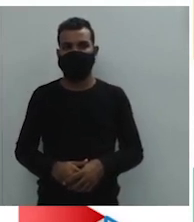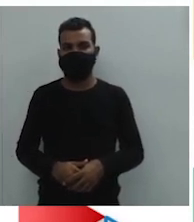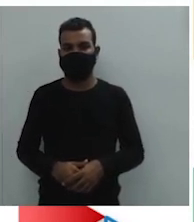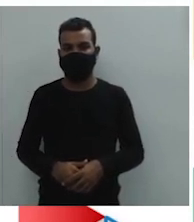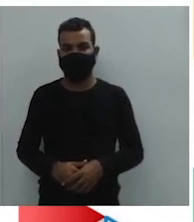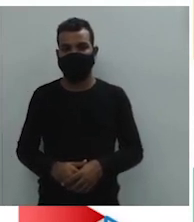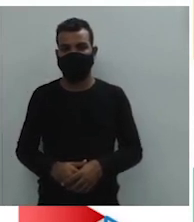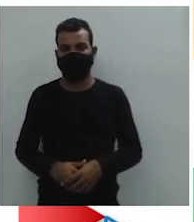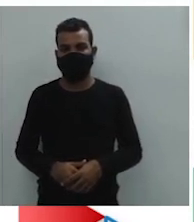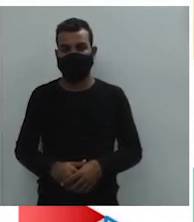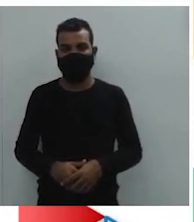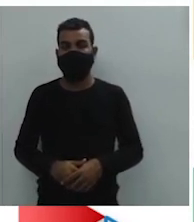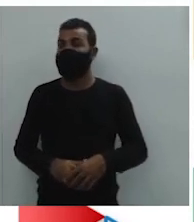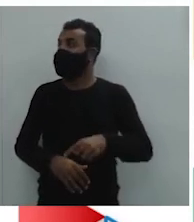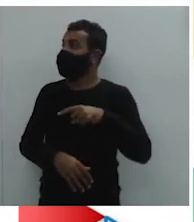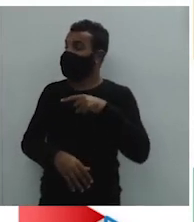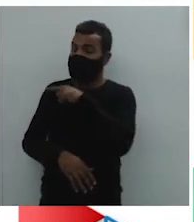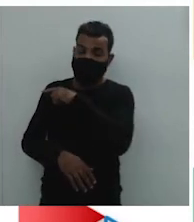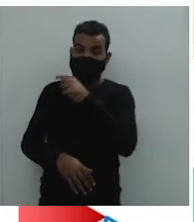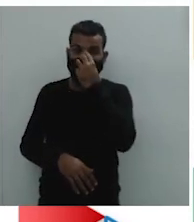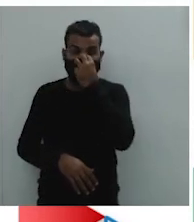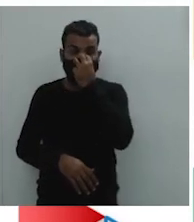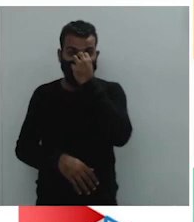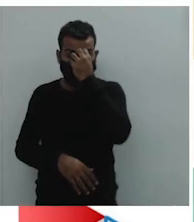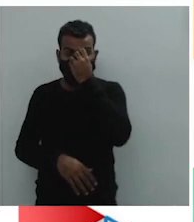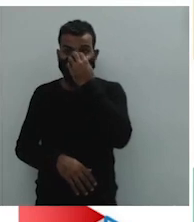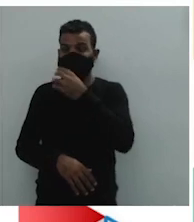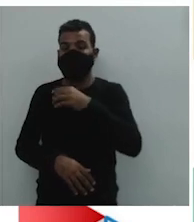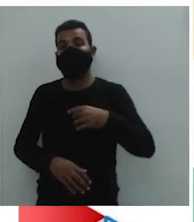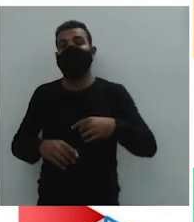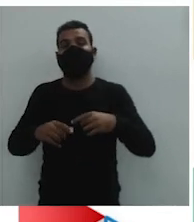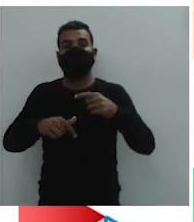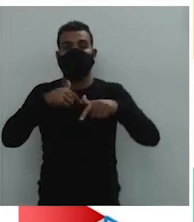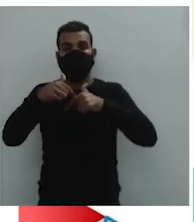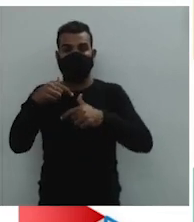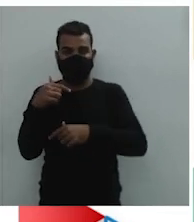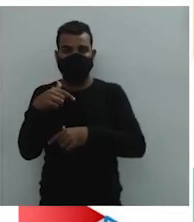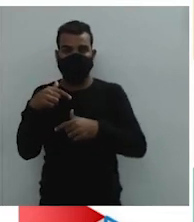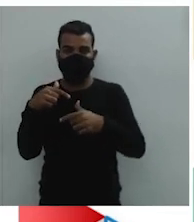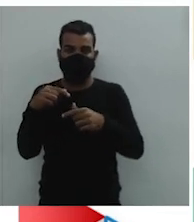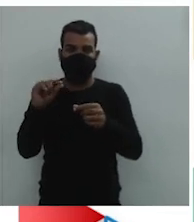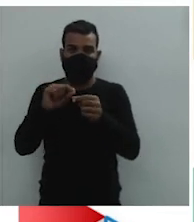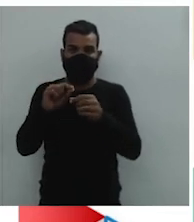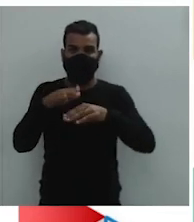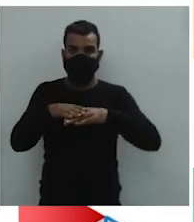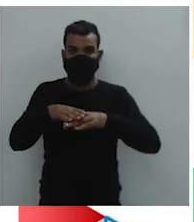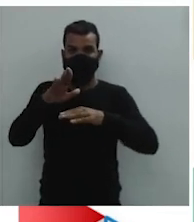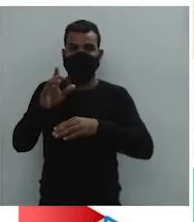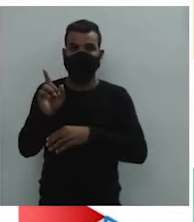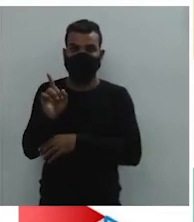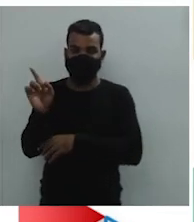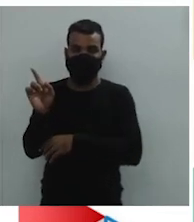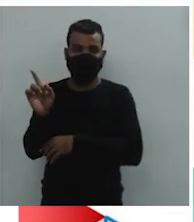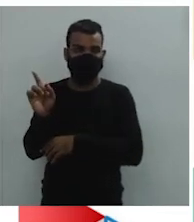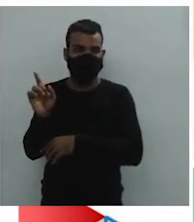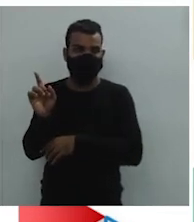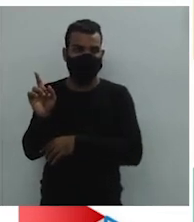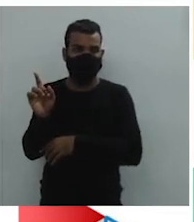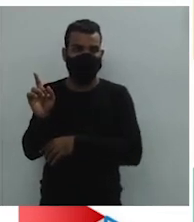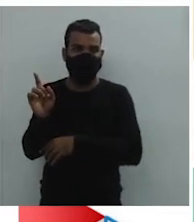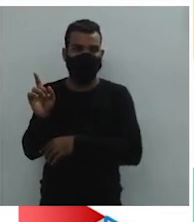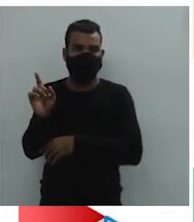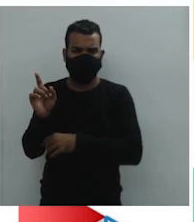principais produtos que nós trabalhamos, certo? As drogas do sertão, isso,